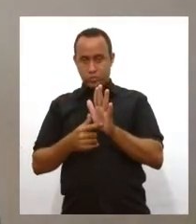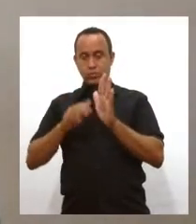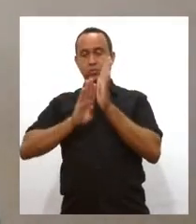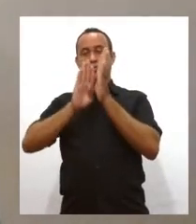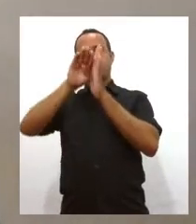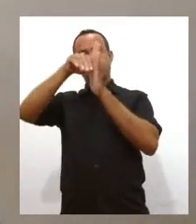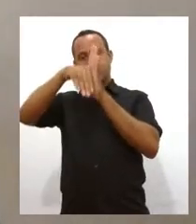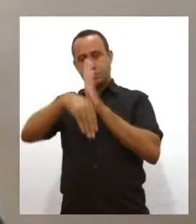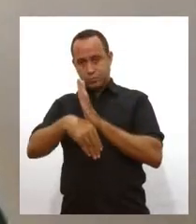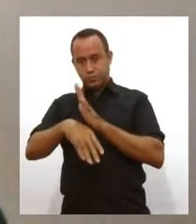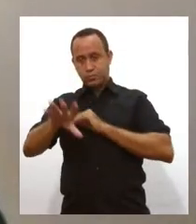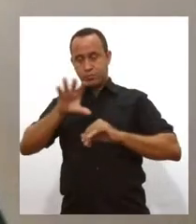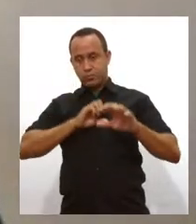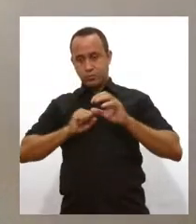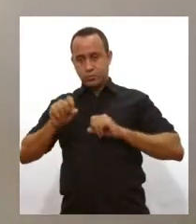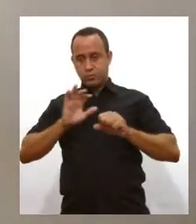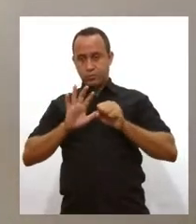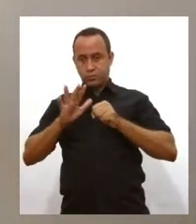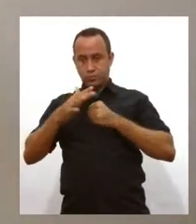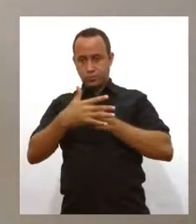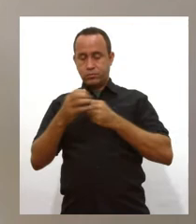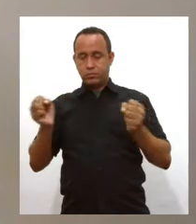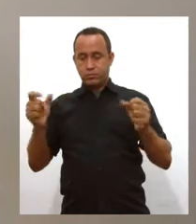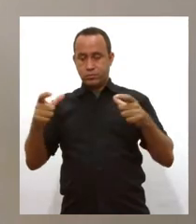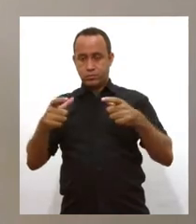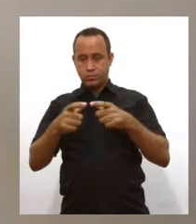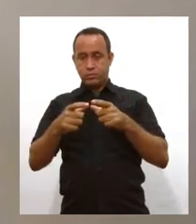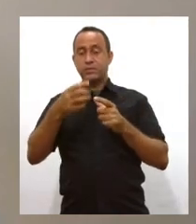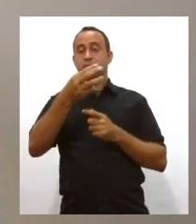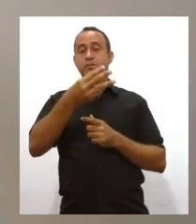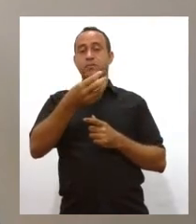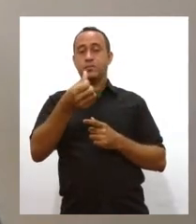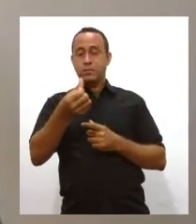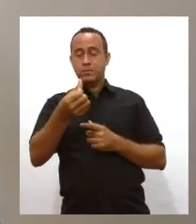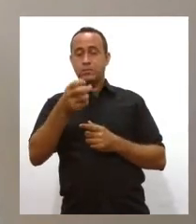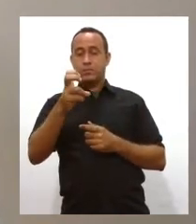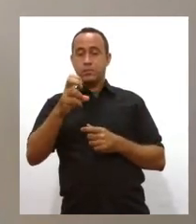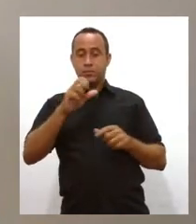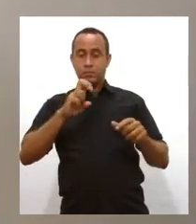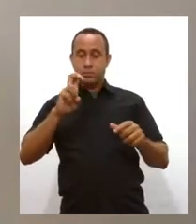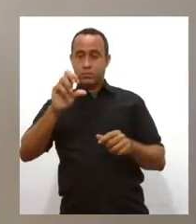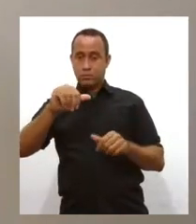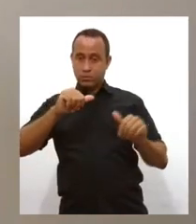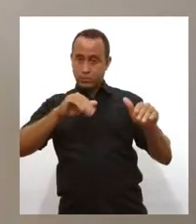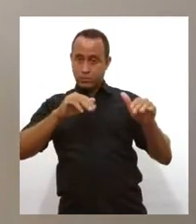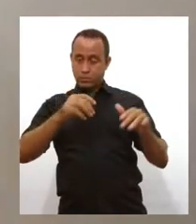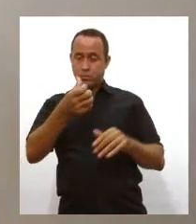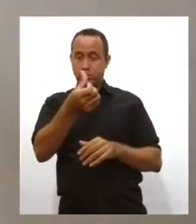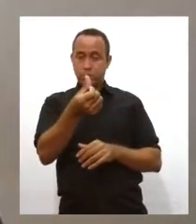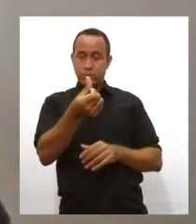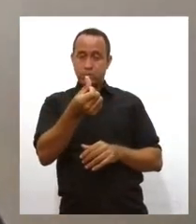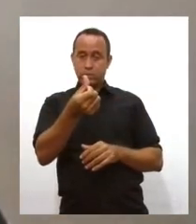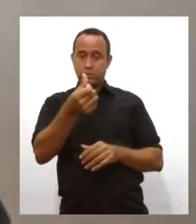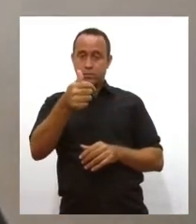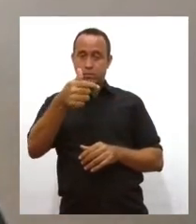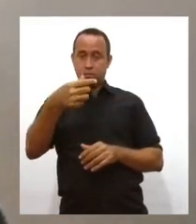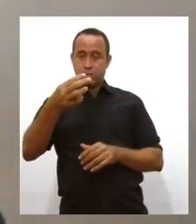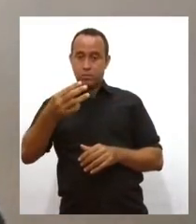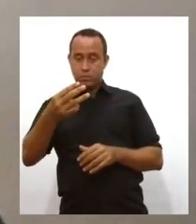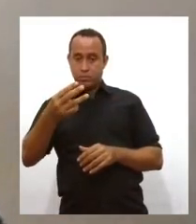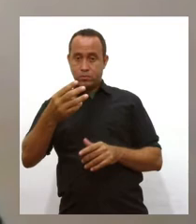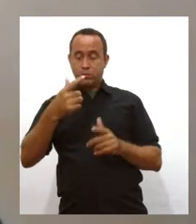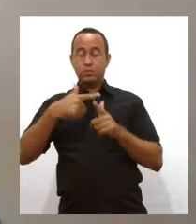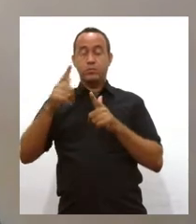Na semana 36, que é de 30 de agosto a 5 de setembro, foram 672 casos, todos